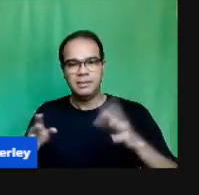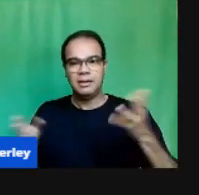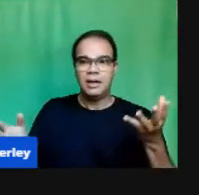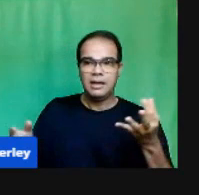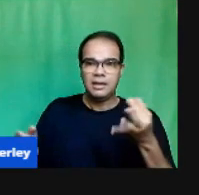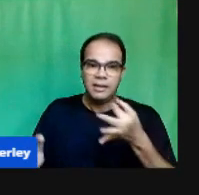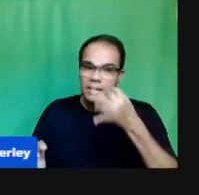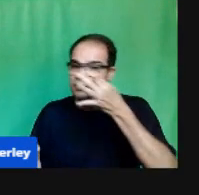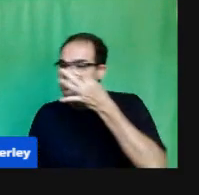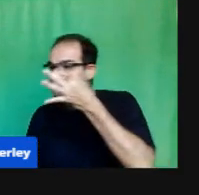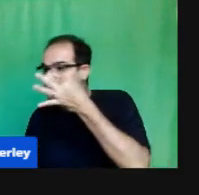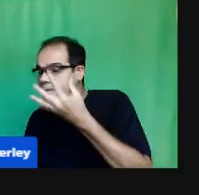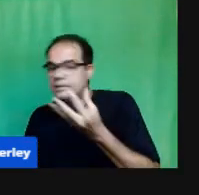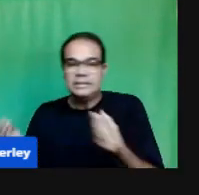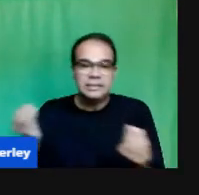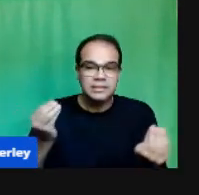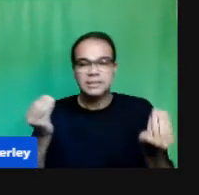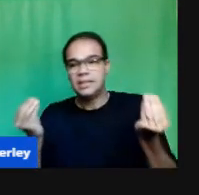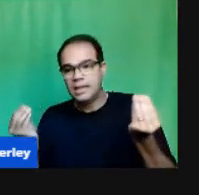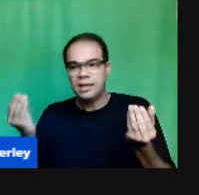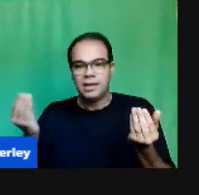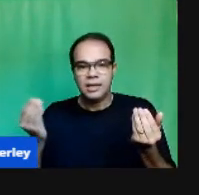Então